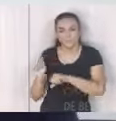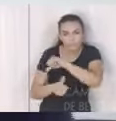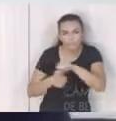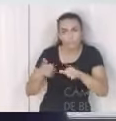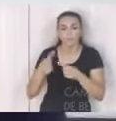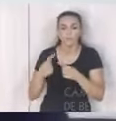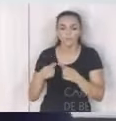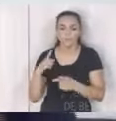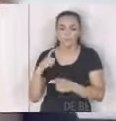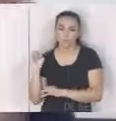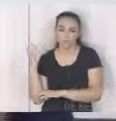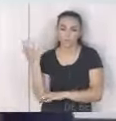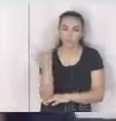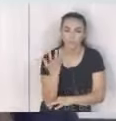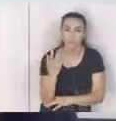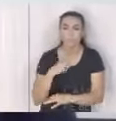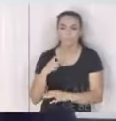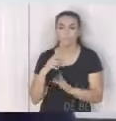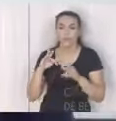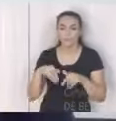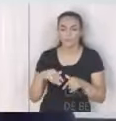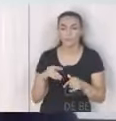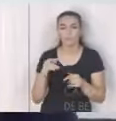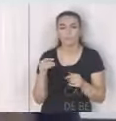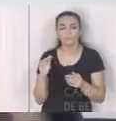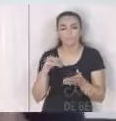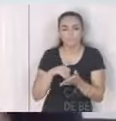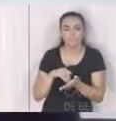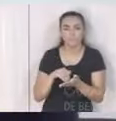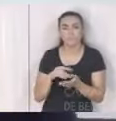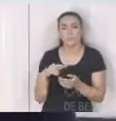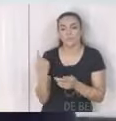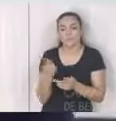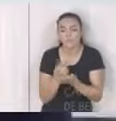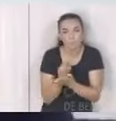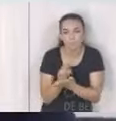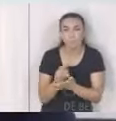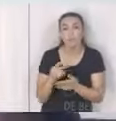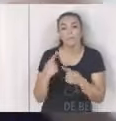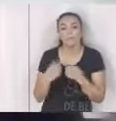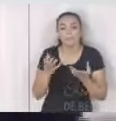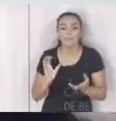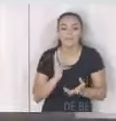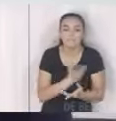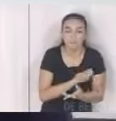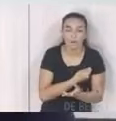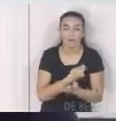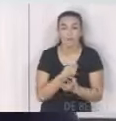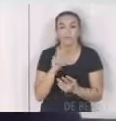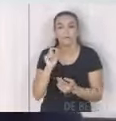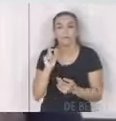ambiente ser o fio condutor de toda a intervenção exatamente pra poder salvar o que há de